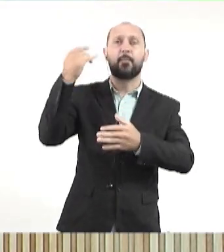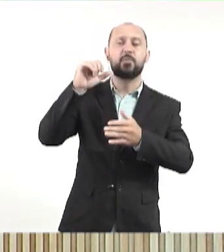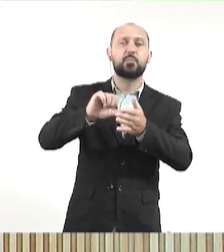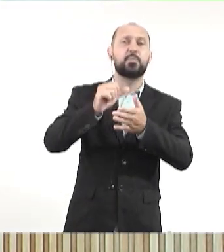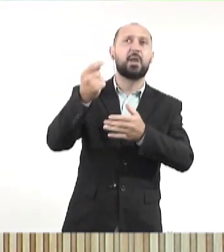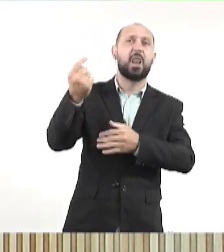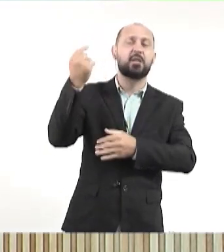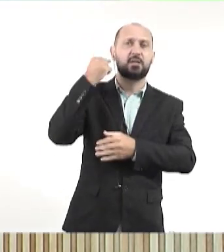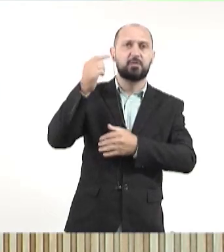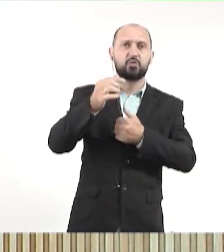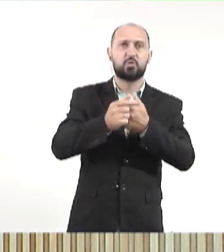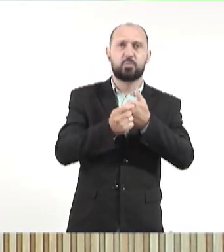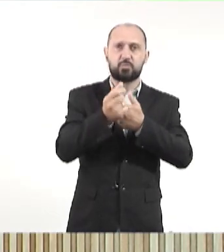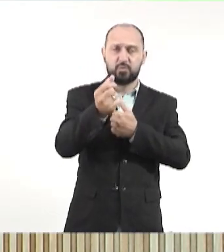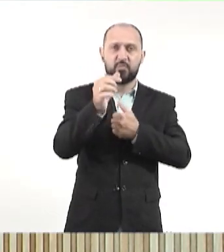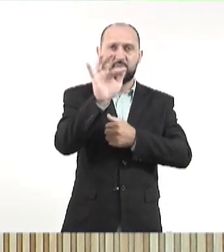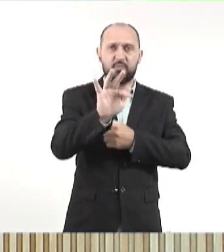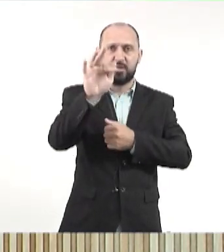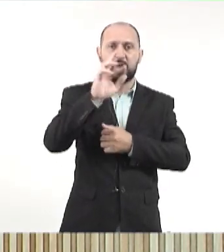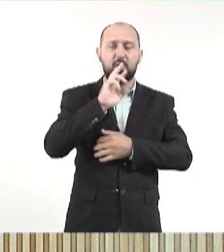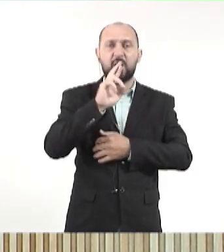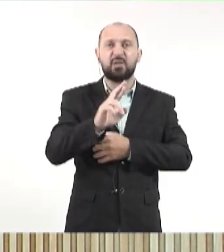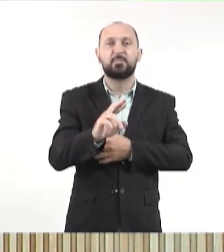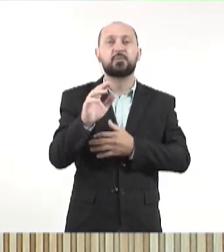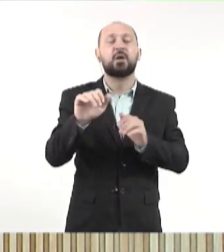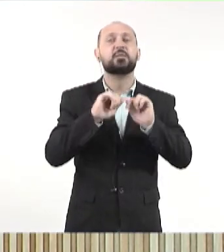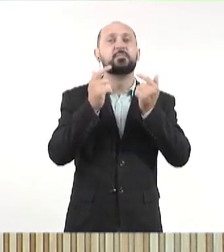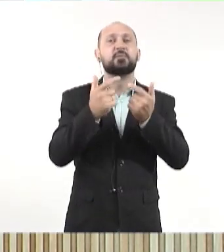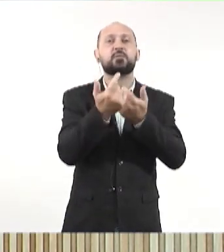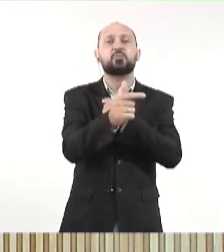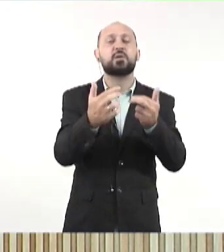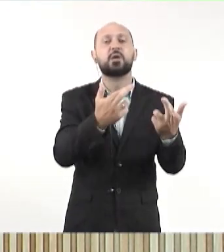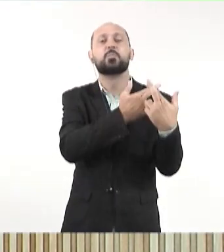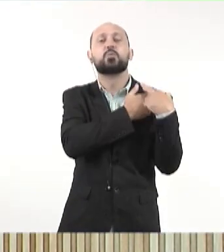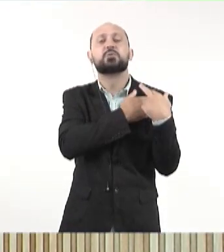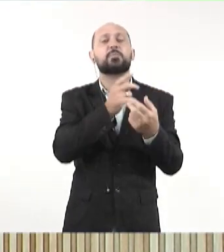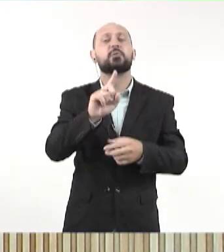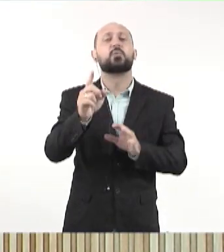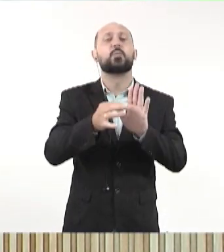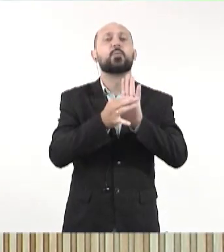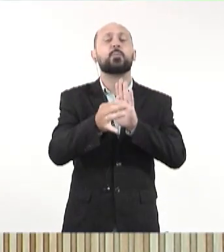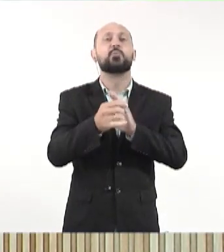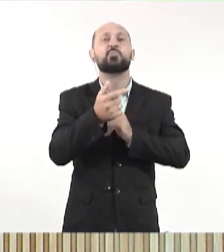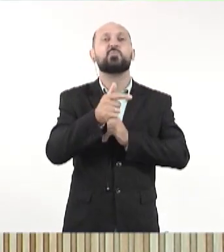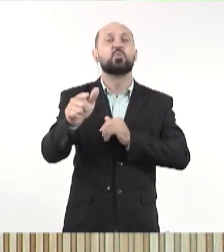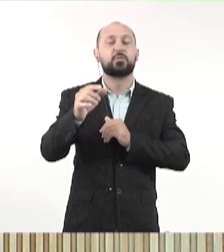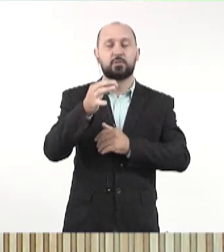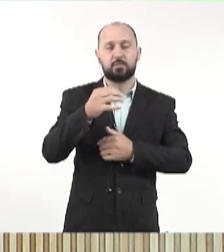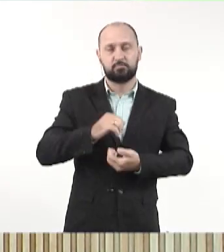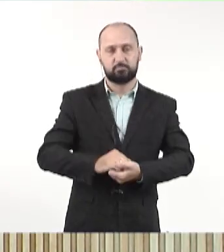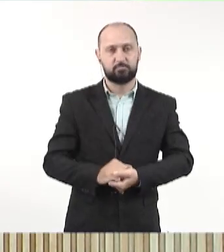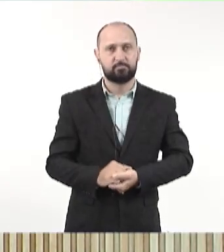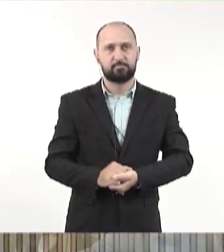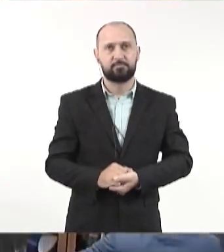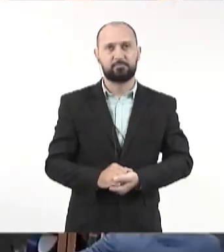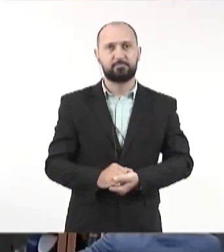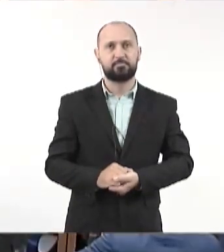feito no primeiro momento, o Tribunal de Contas da União respondeu à Casa de Leis dizendo que não há competência e propôs uma outra saída.